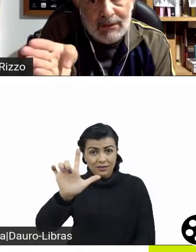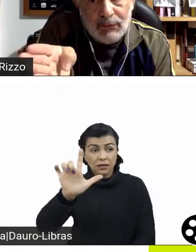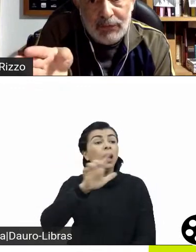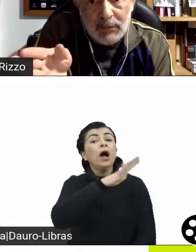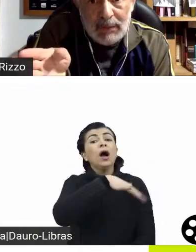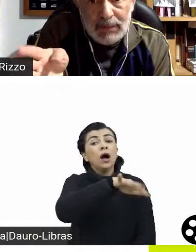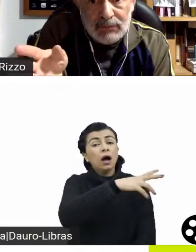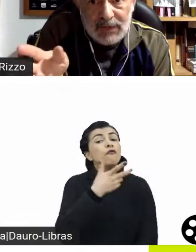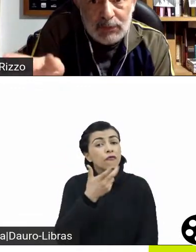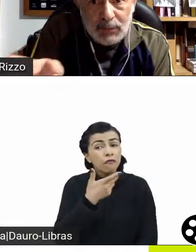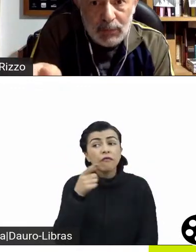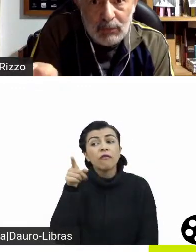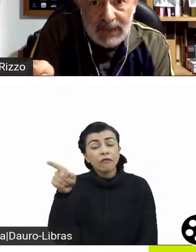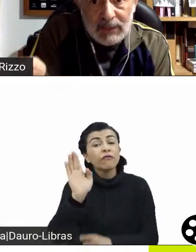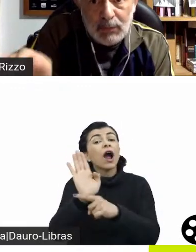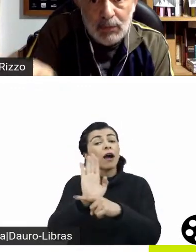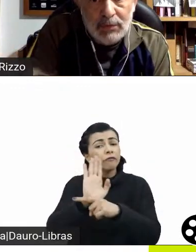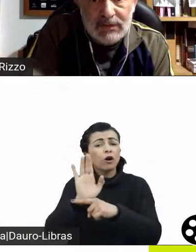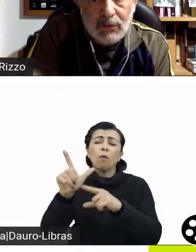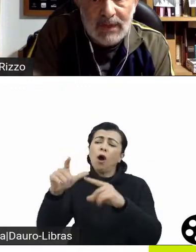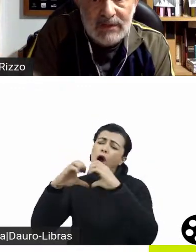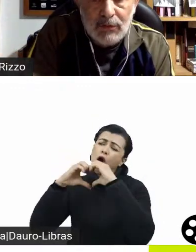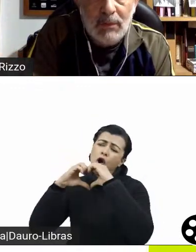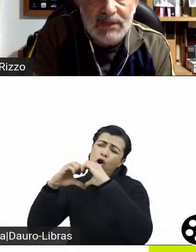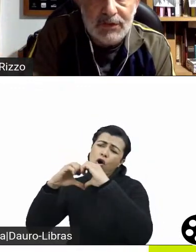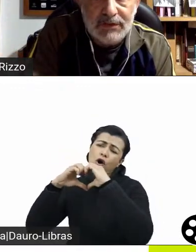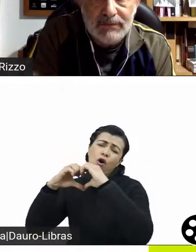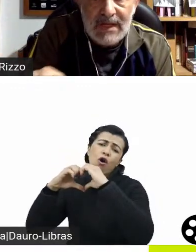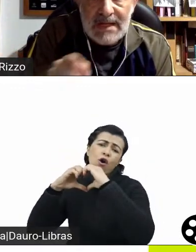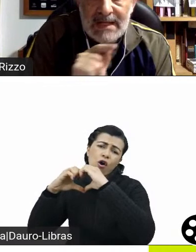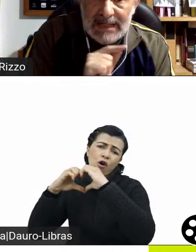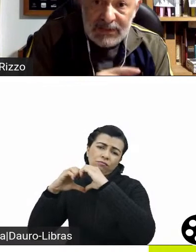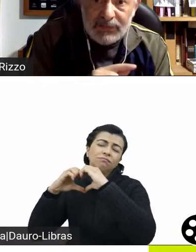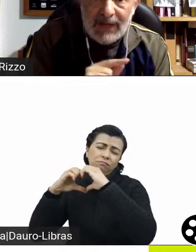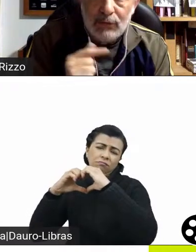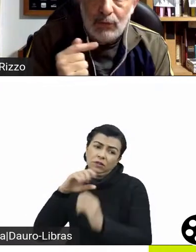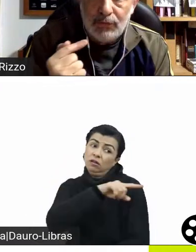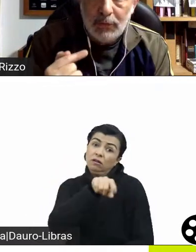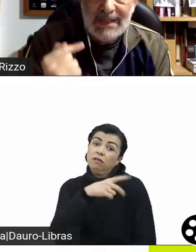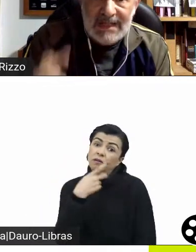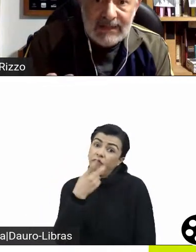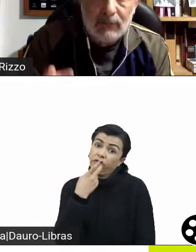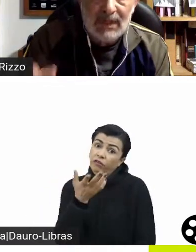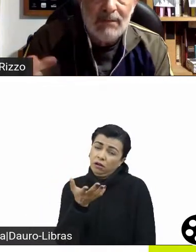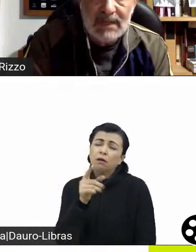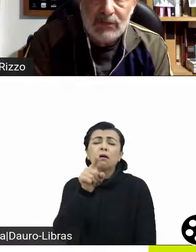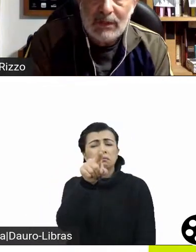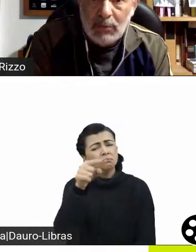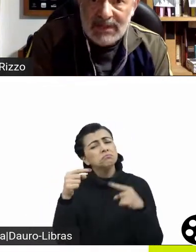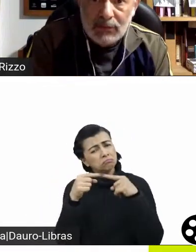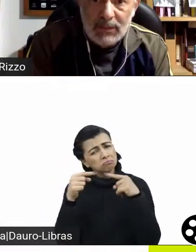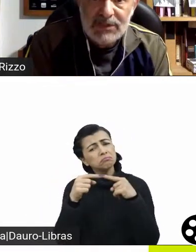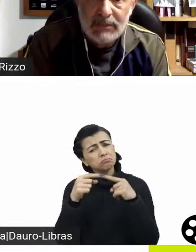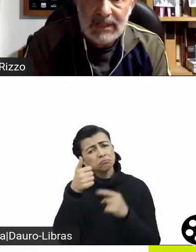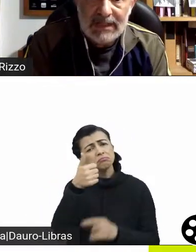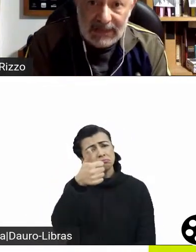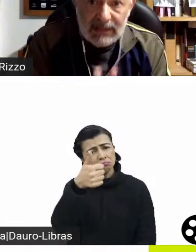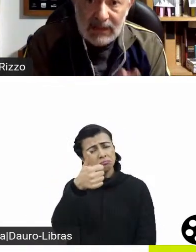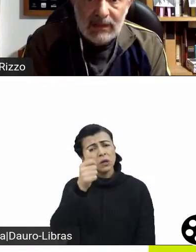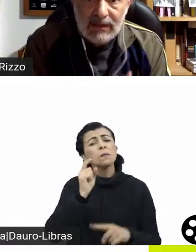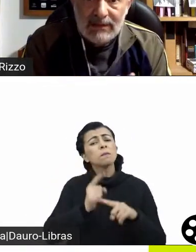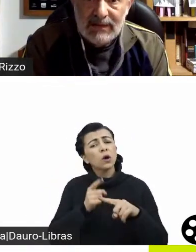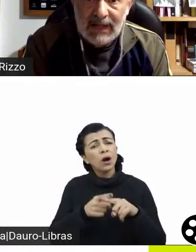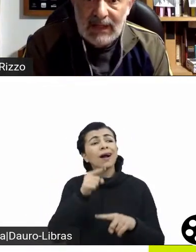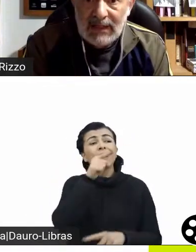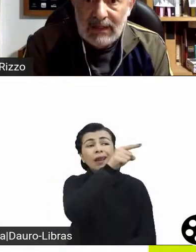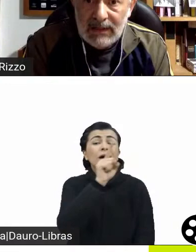o filme é para um certo público que era o público das comédias românticas, e de fato o filme lida com elementos da comédia romântica americana